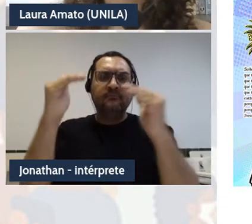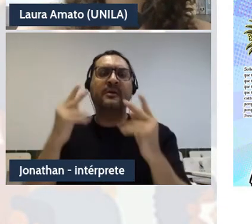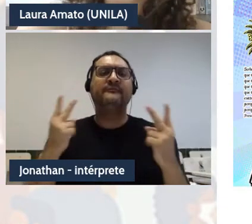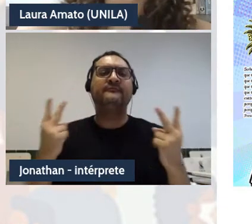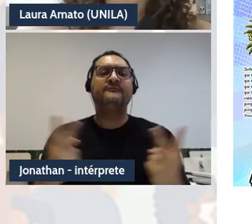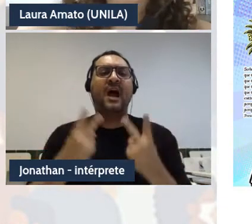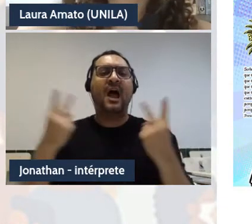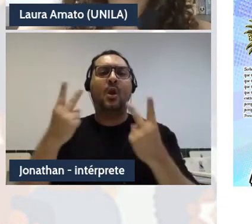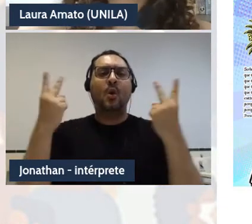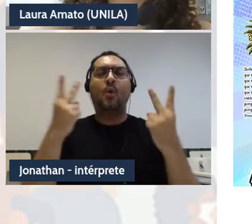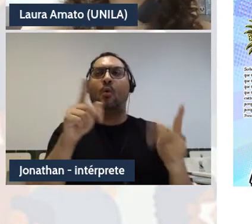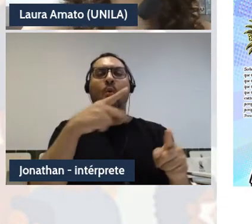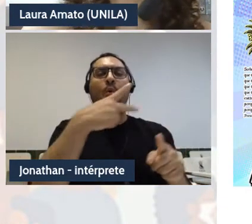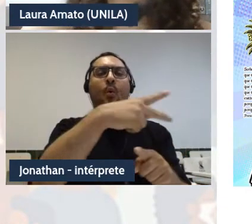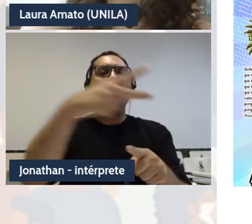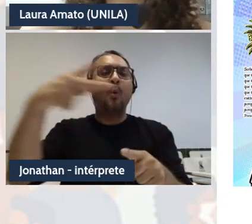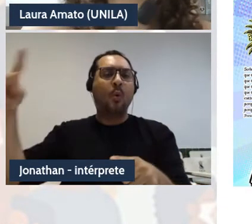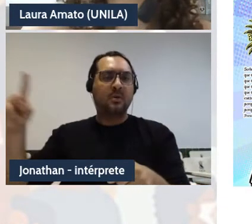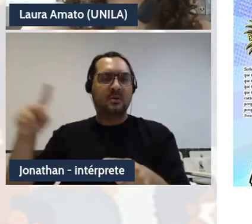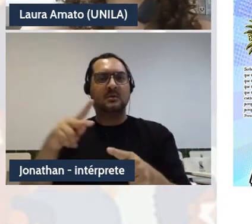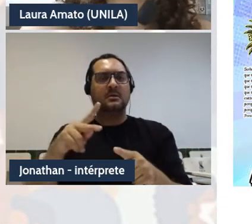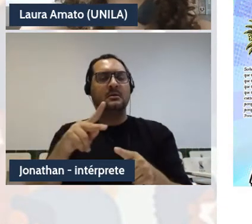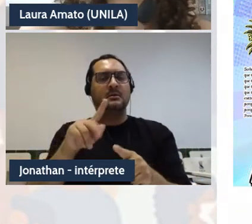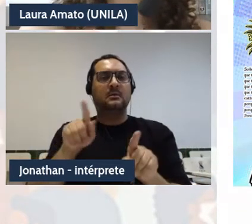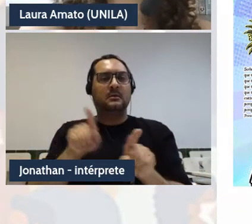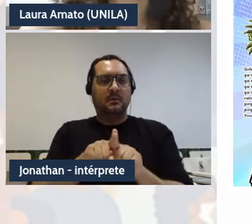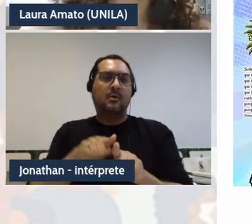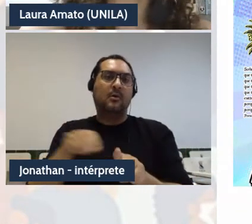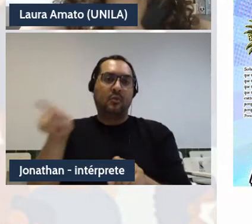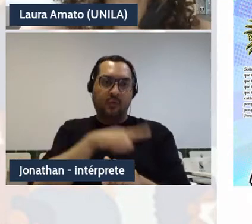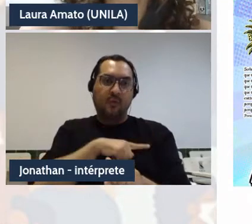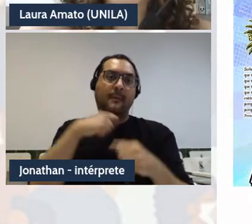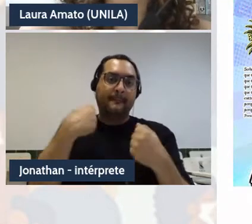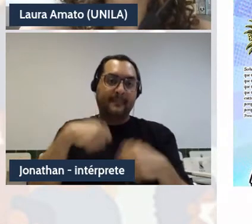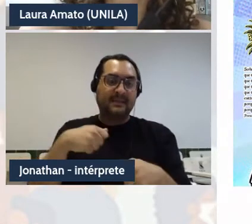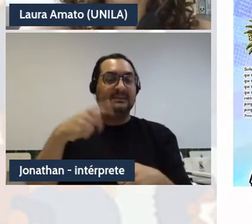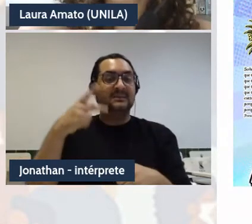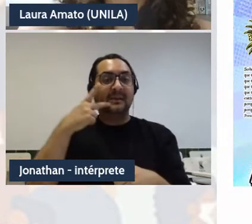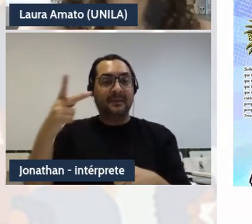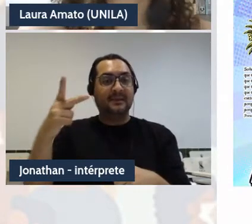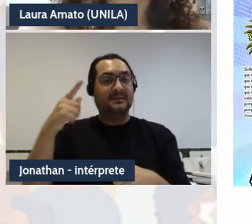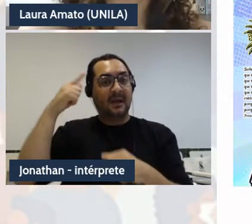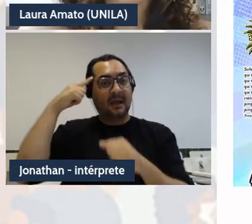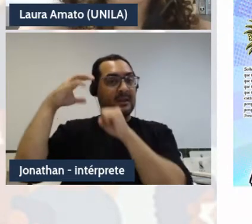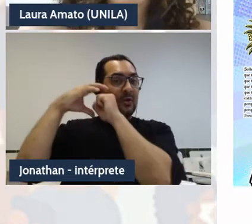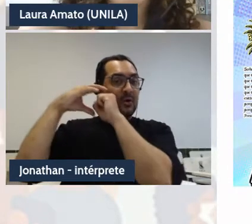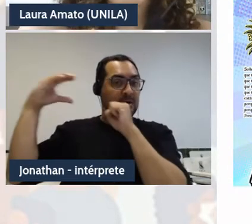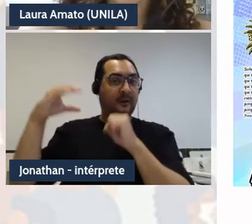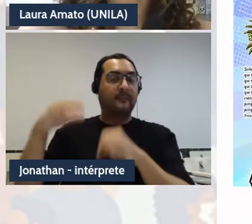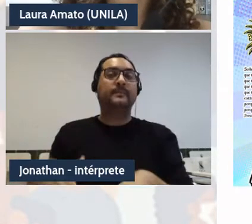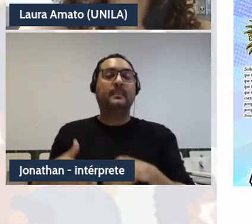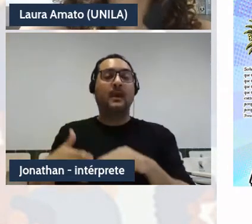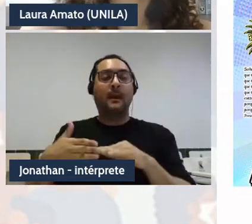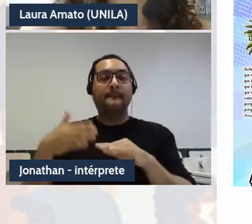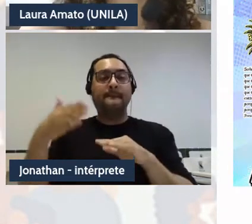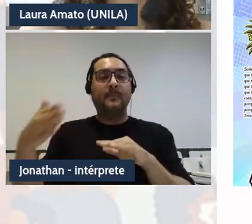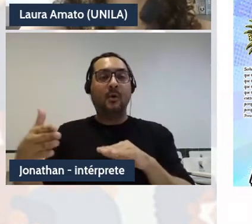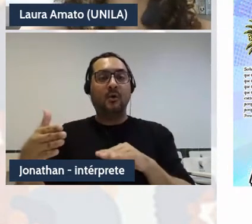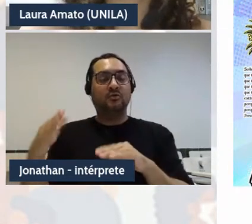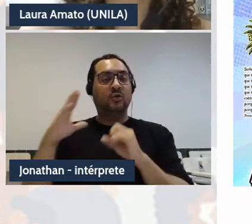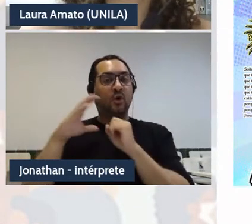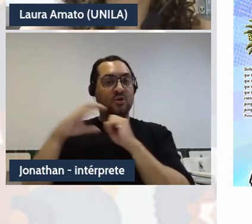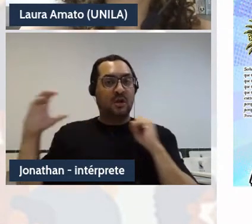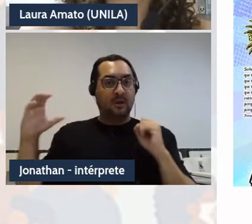condições de falar de pensamento decolonial nem pós-colonial. O decolonial é uma moda e o pós